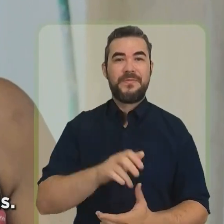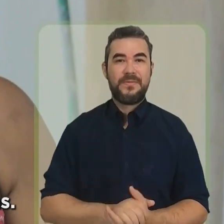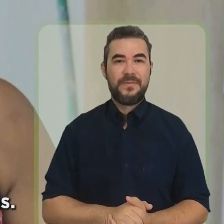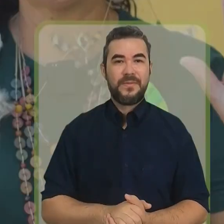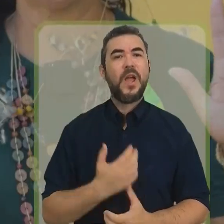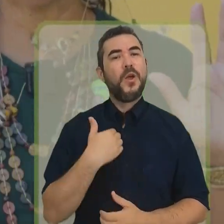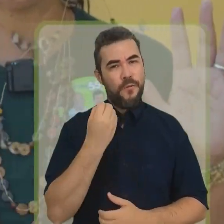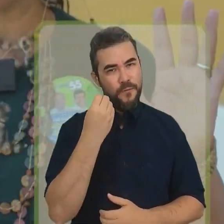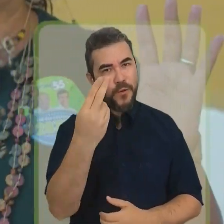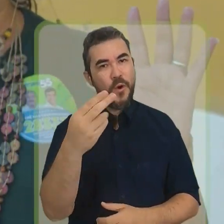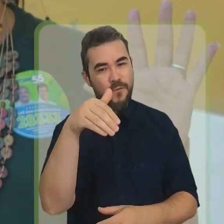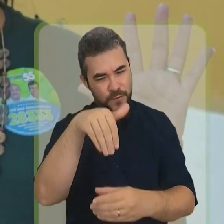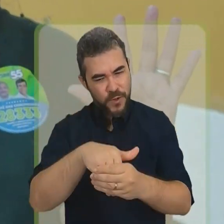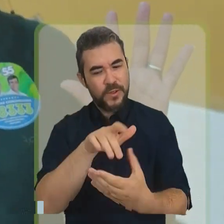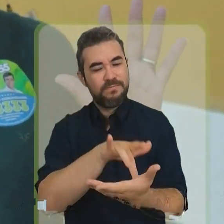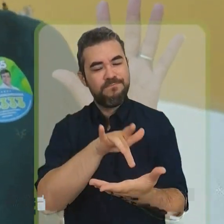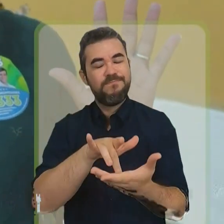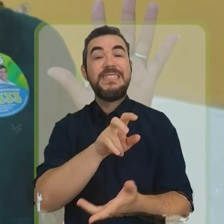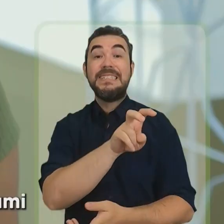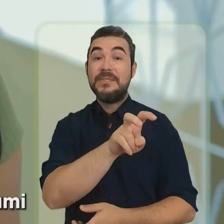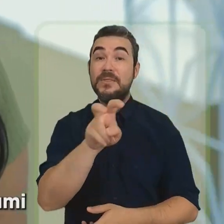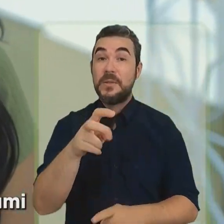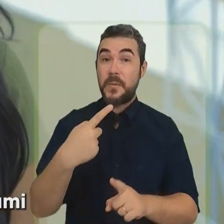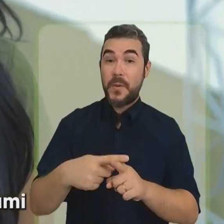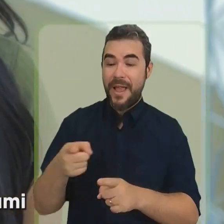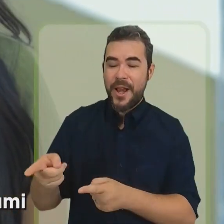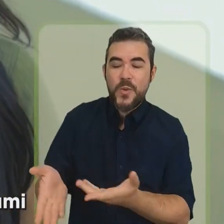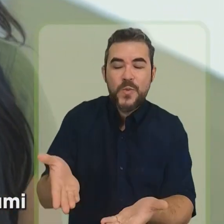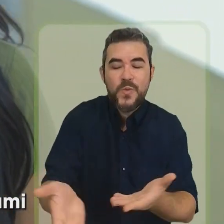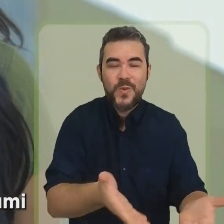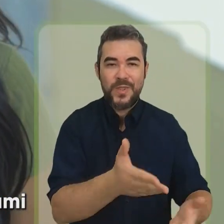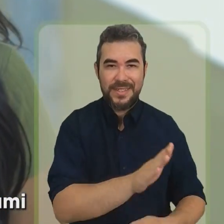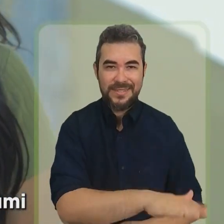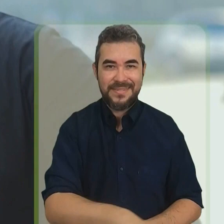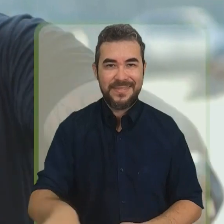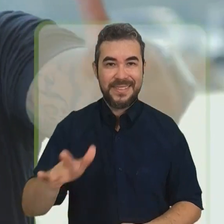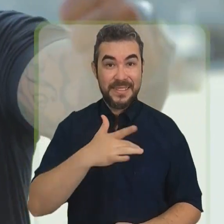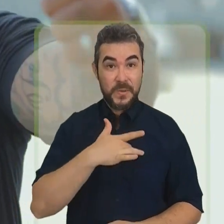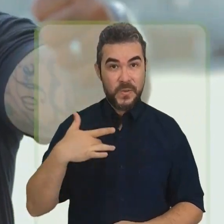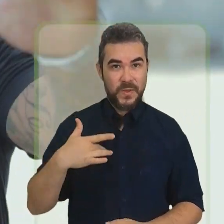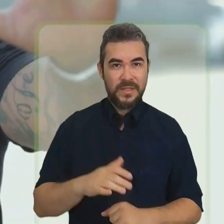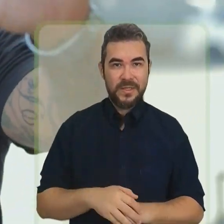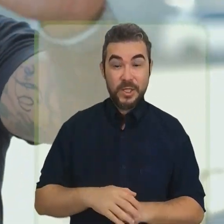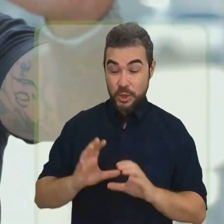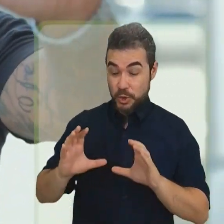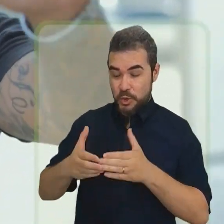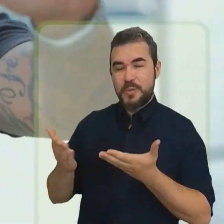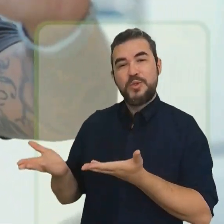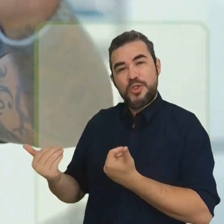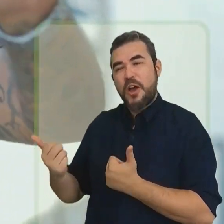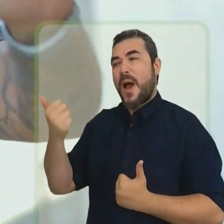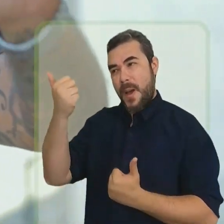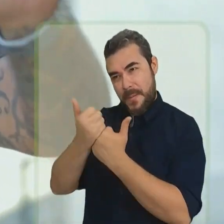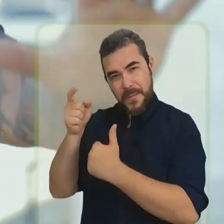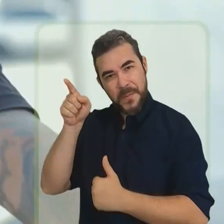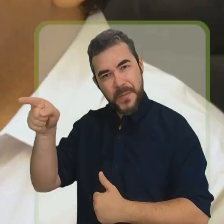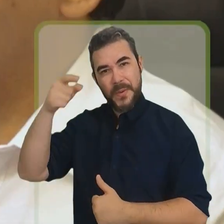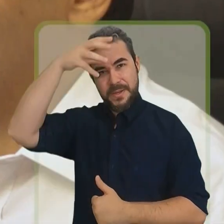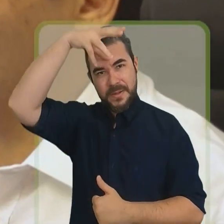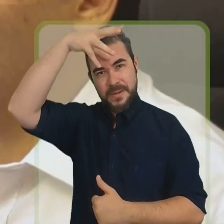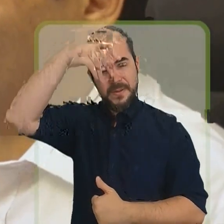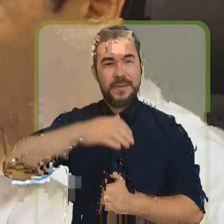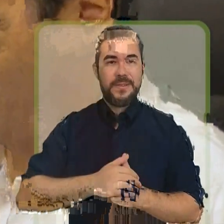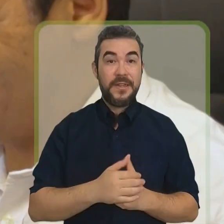das crianças. Estou contigo, Naumi, 55! A juventude está com você, Naumi. É Naumi, 55, para a vitória!